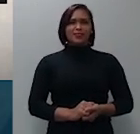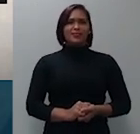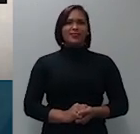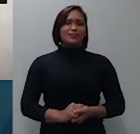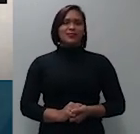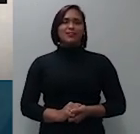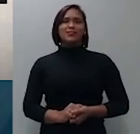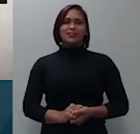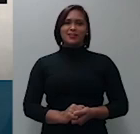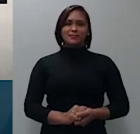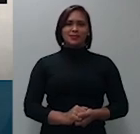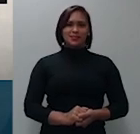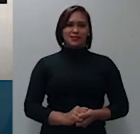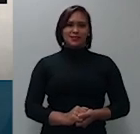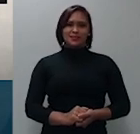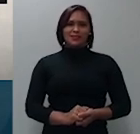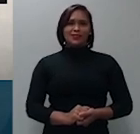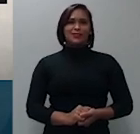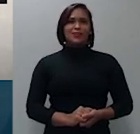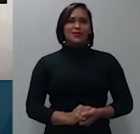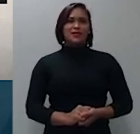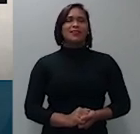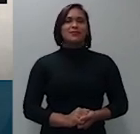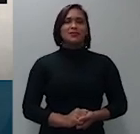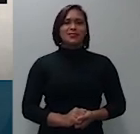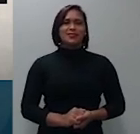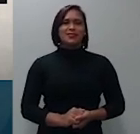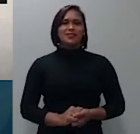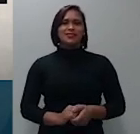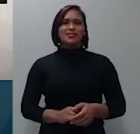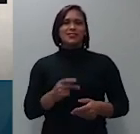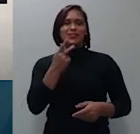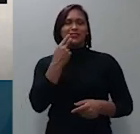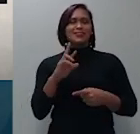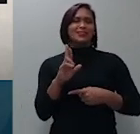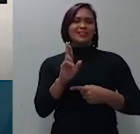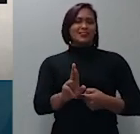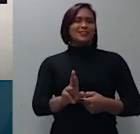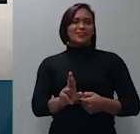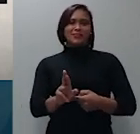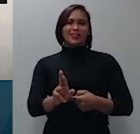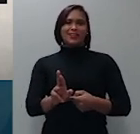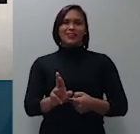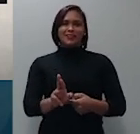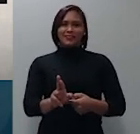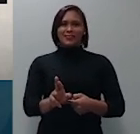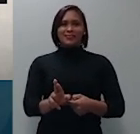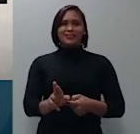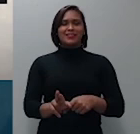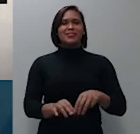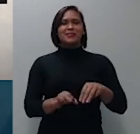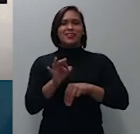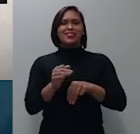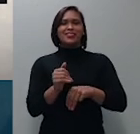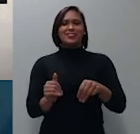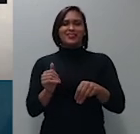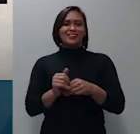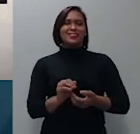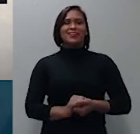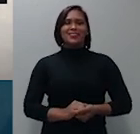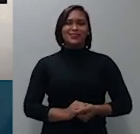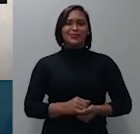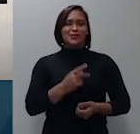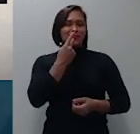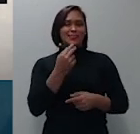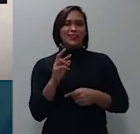vamos ouvir agora o eminente relator que ele foi retirado de pauta e agora retorna com esse